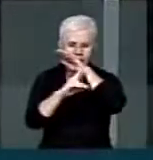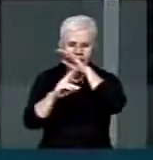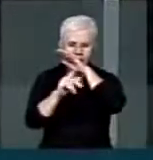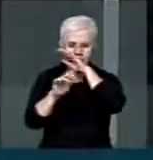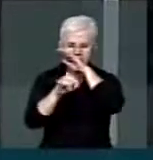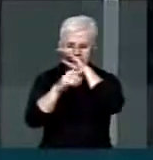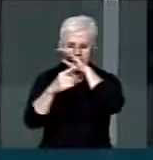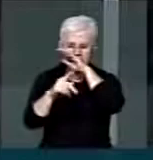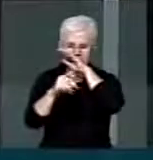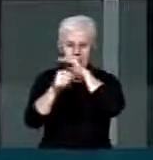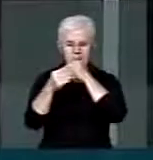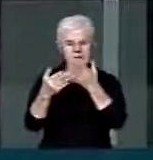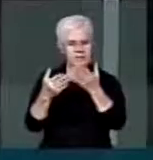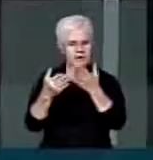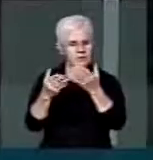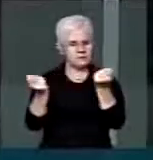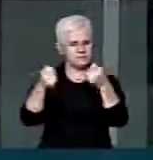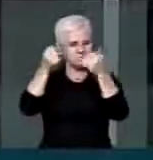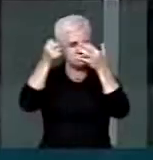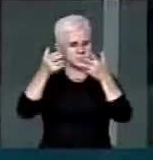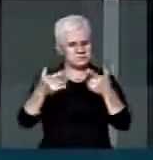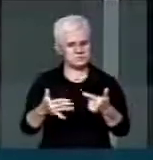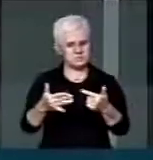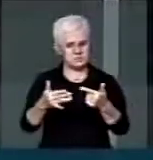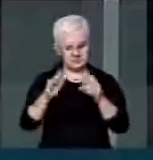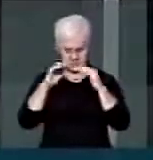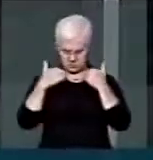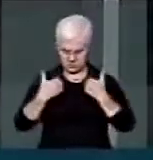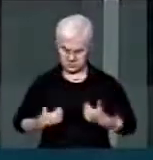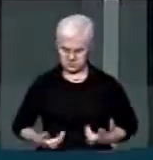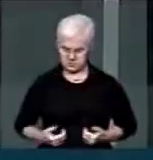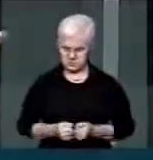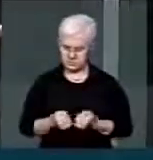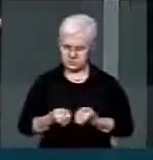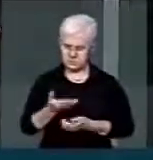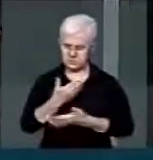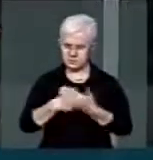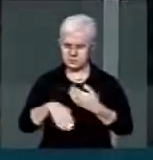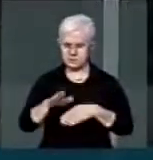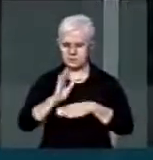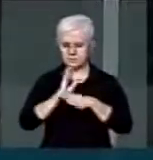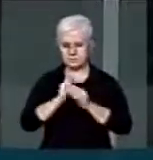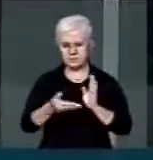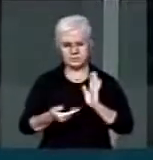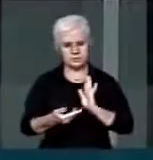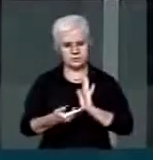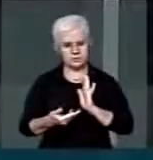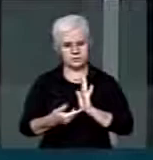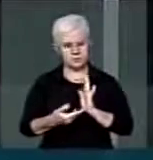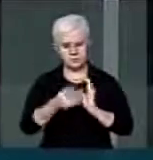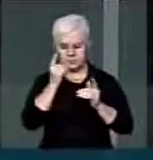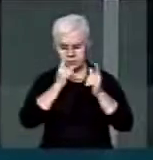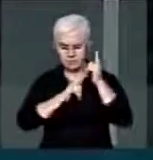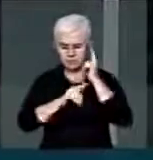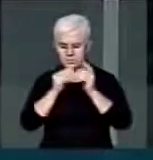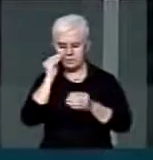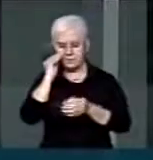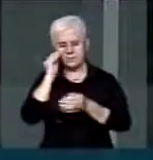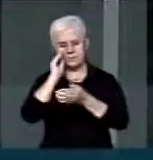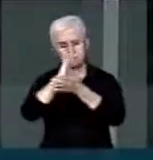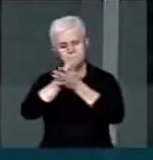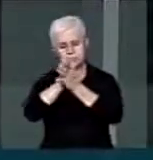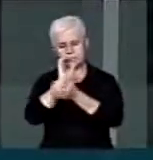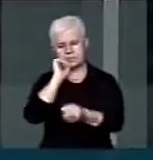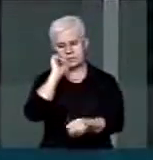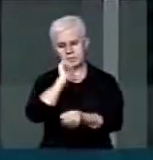ou passiva, justifica a postura proativa da Câmara dos Deputados para reprimir aquela